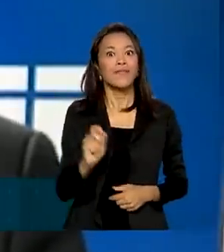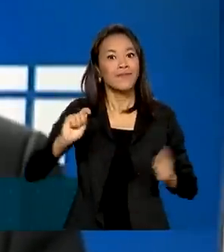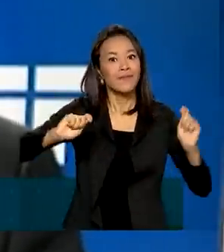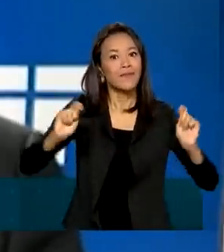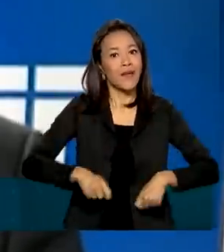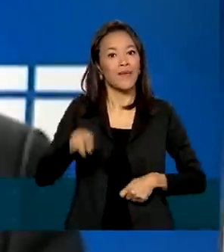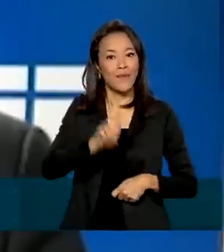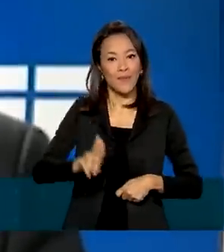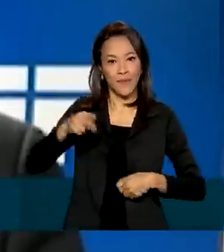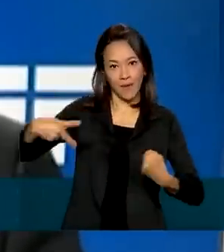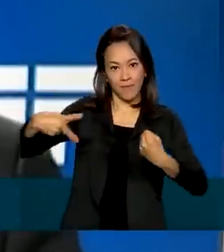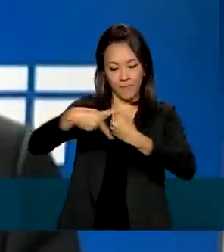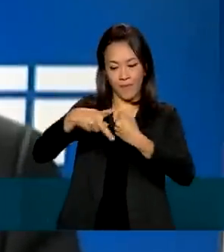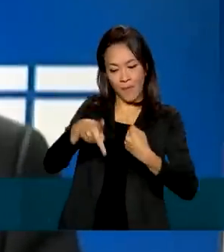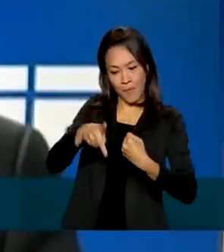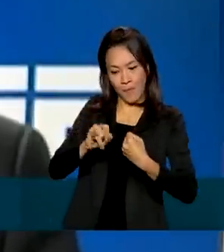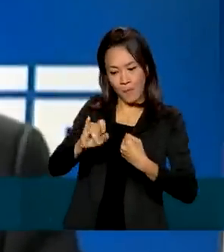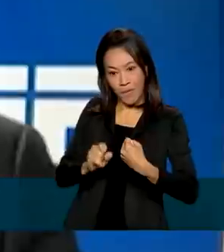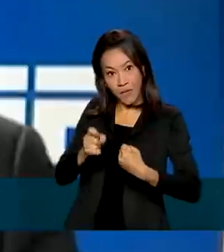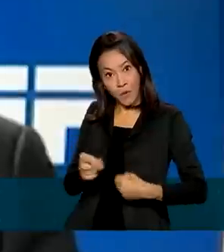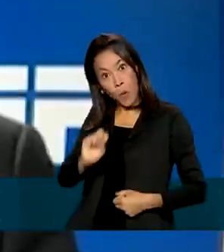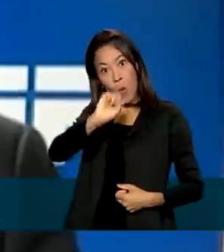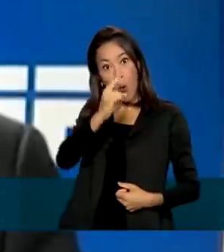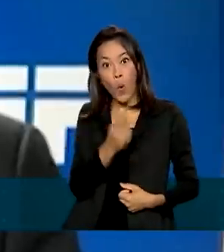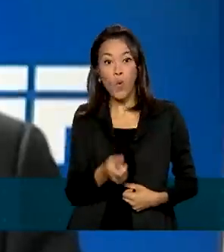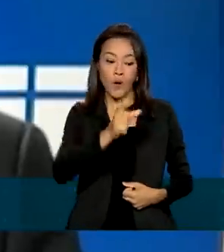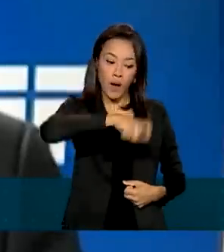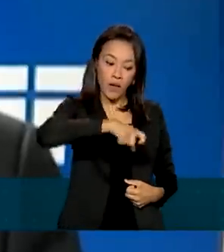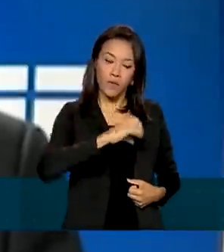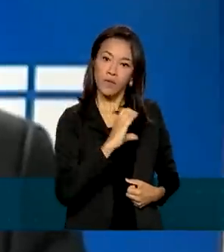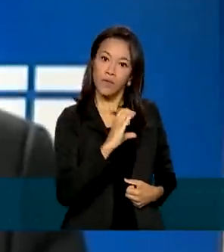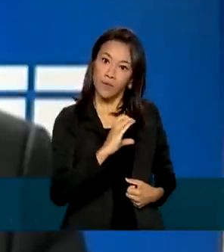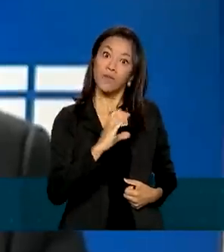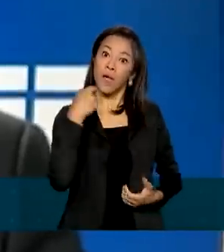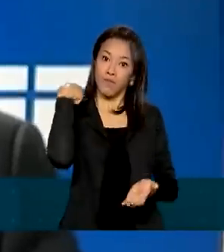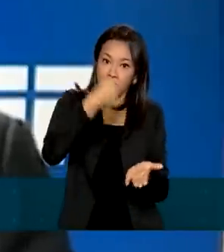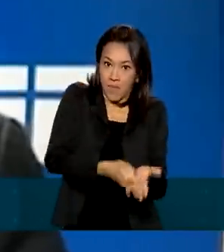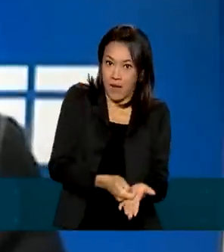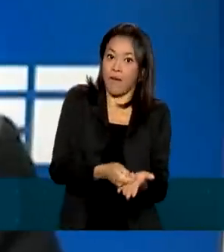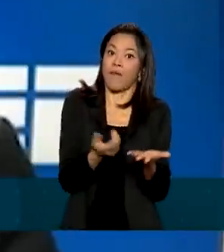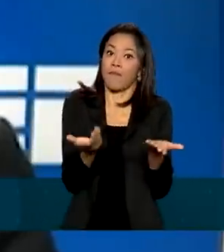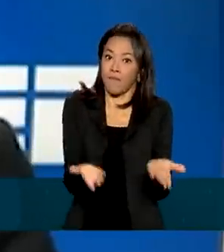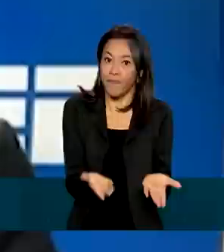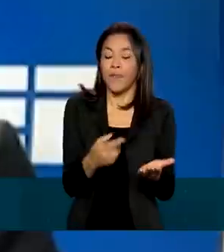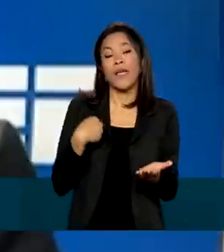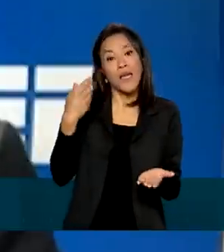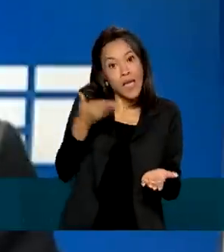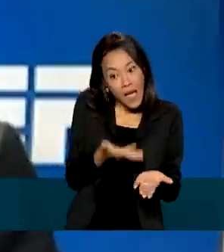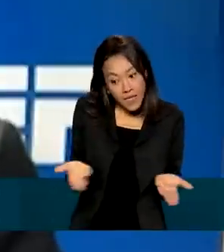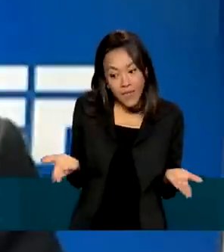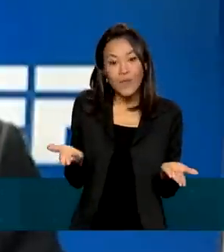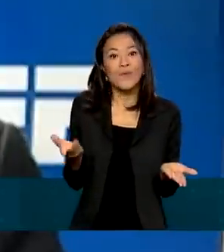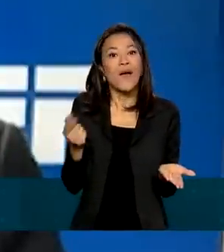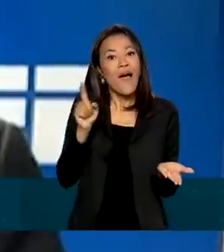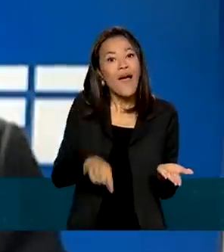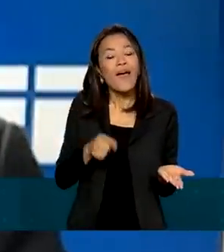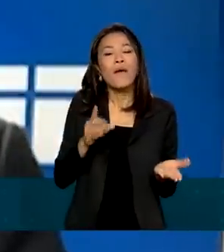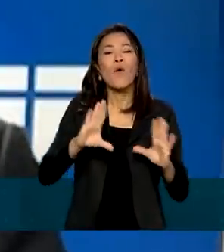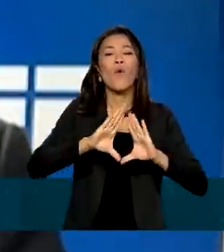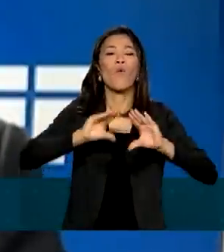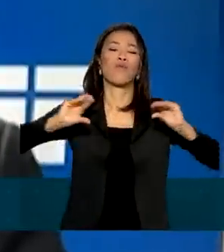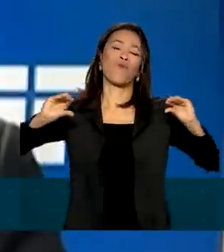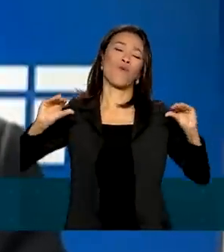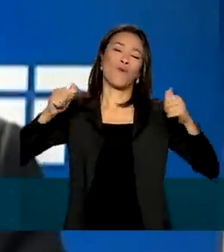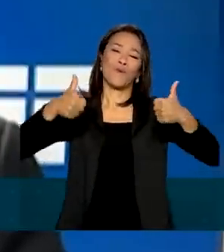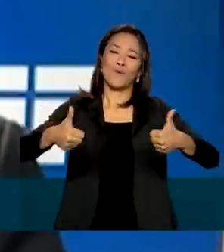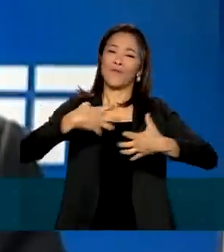utilizar o PIX, ou cartão de crédito, para o pagamento da taxa. Dessa forma, esperamos propiciar mais conforto